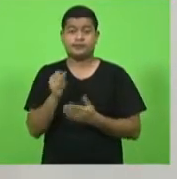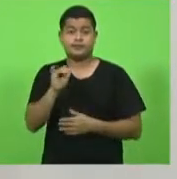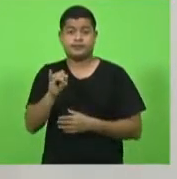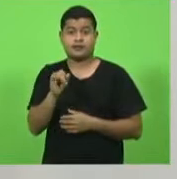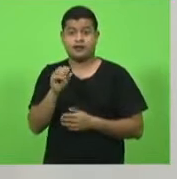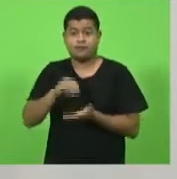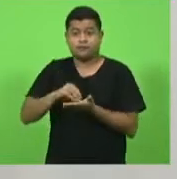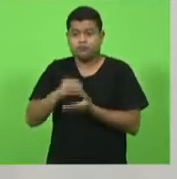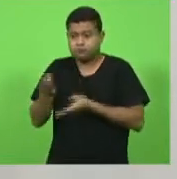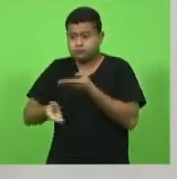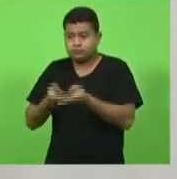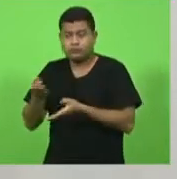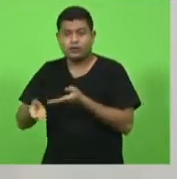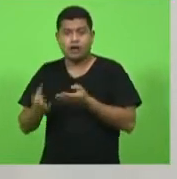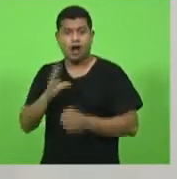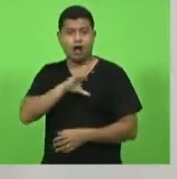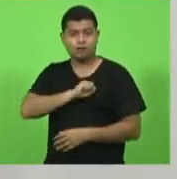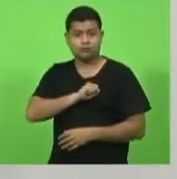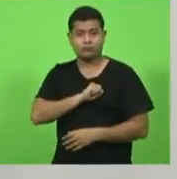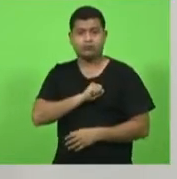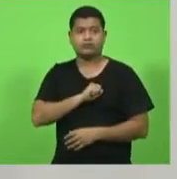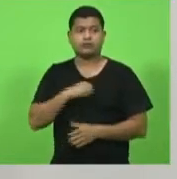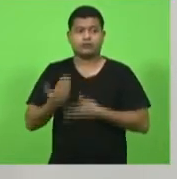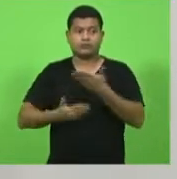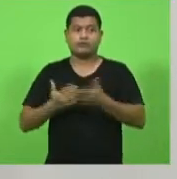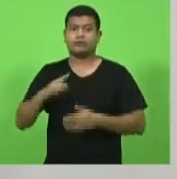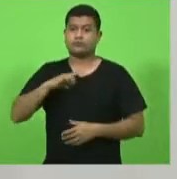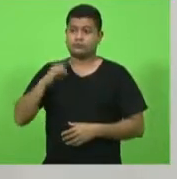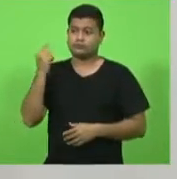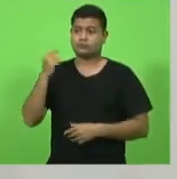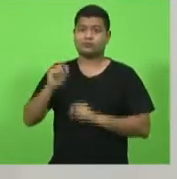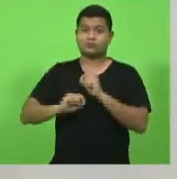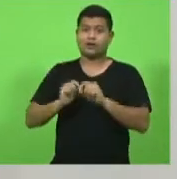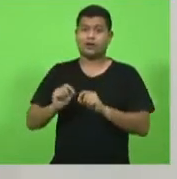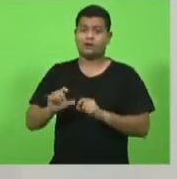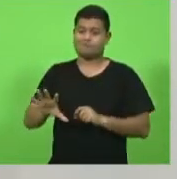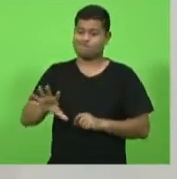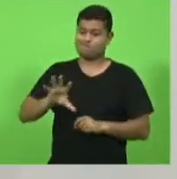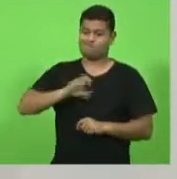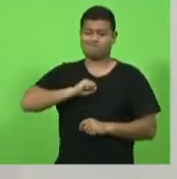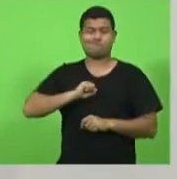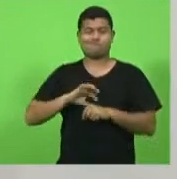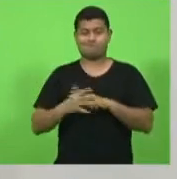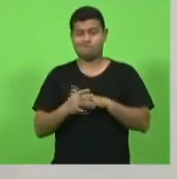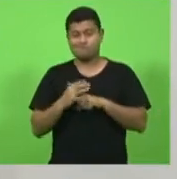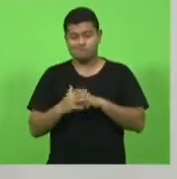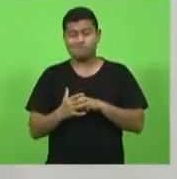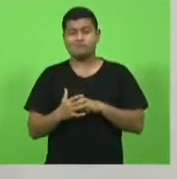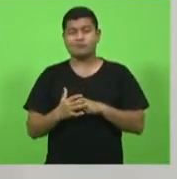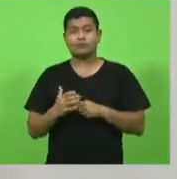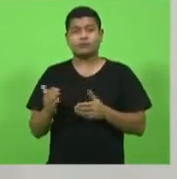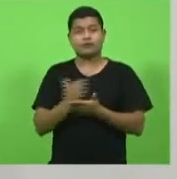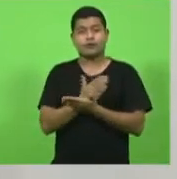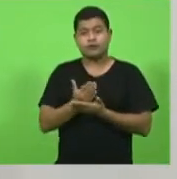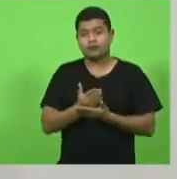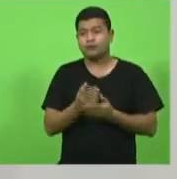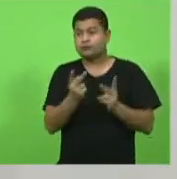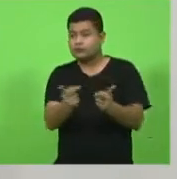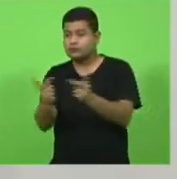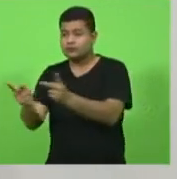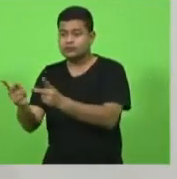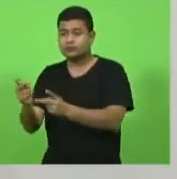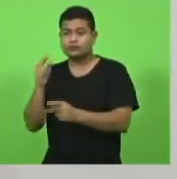aprendemos com a dor quando nós passamos em algumas cidades quando nós andamos em algum lugar nós